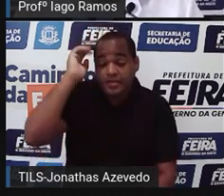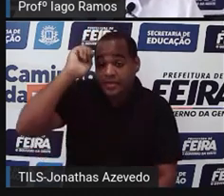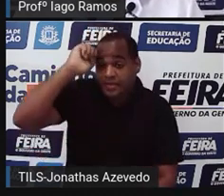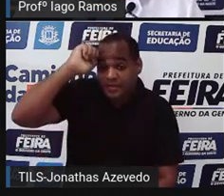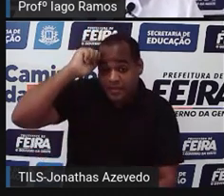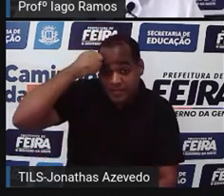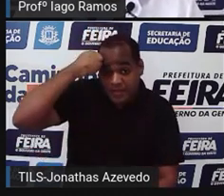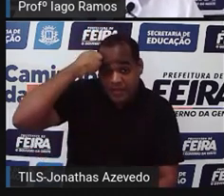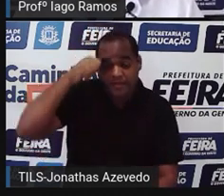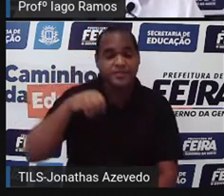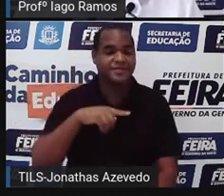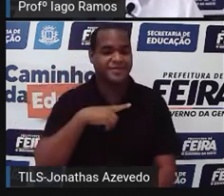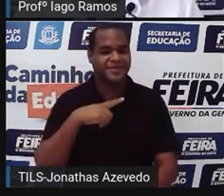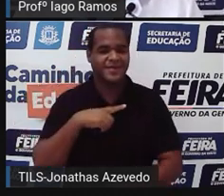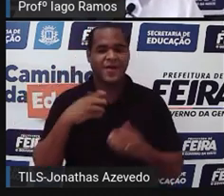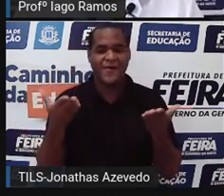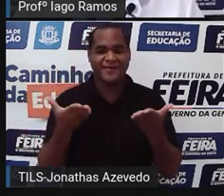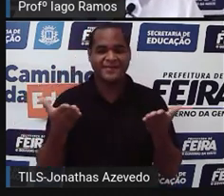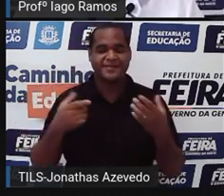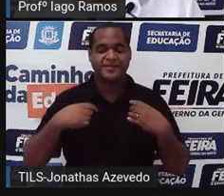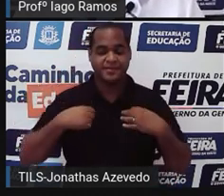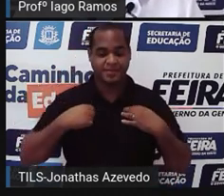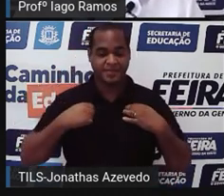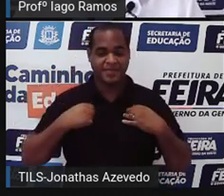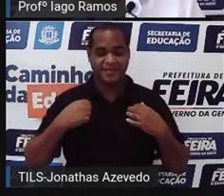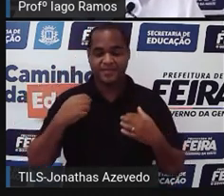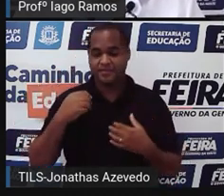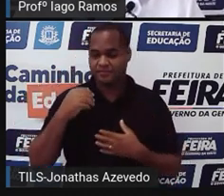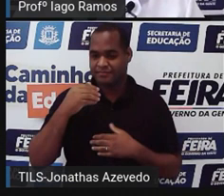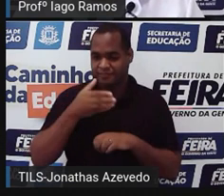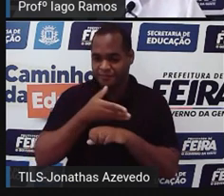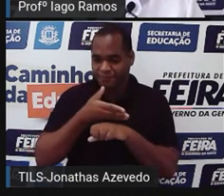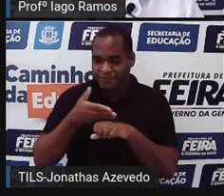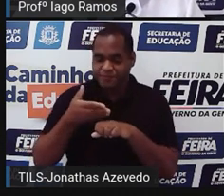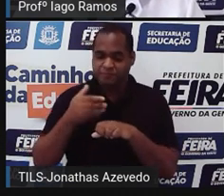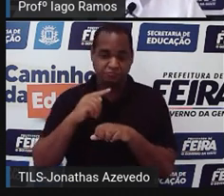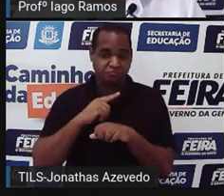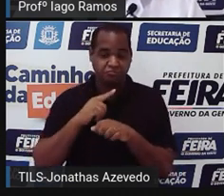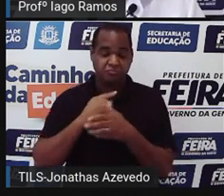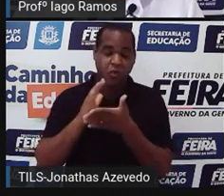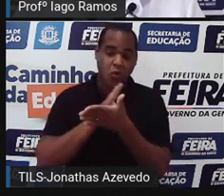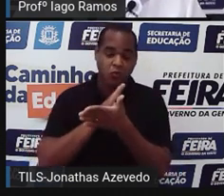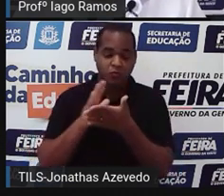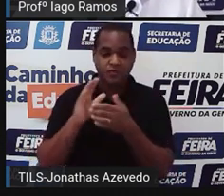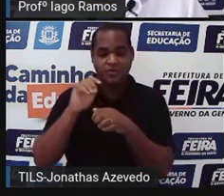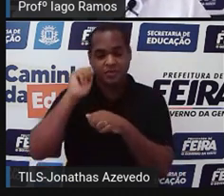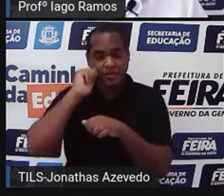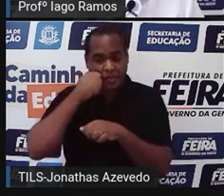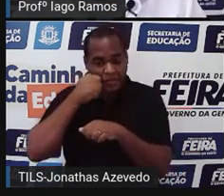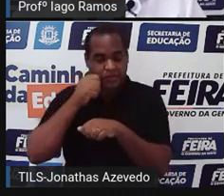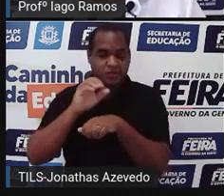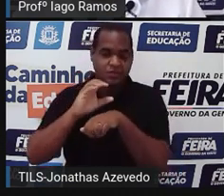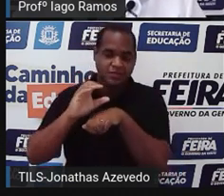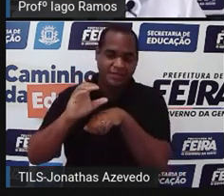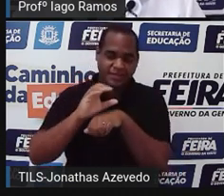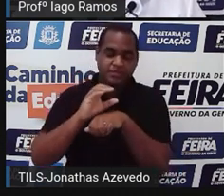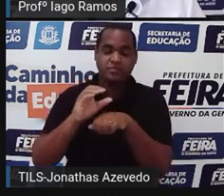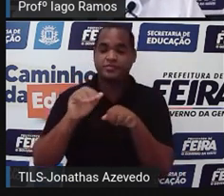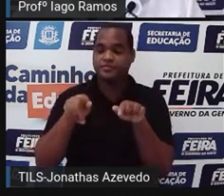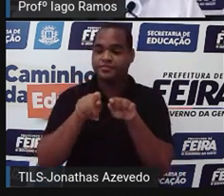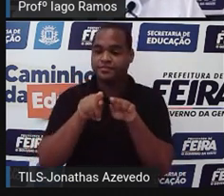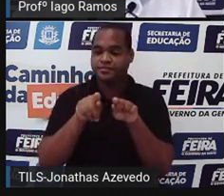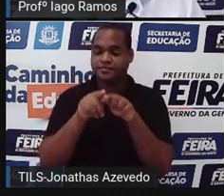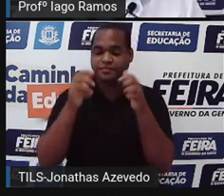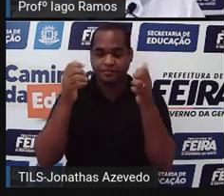nesse momento eu visto uma camisa branca com alguns detalhezinhos em preto e cinza e por cima um